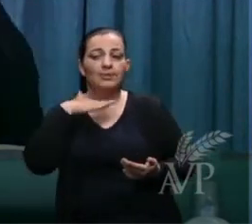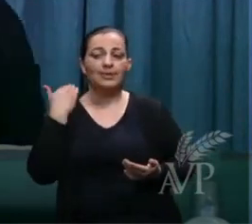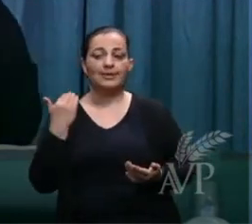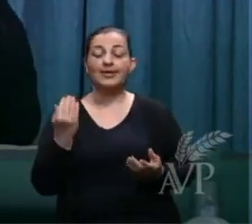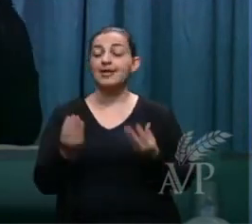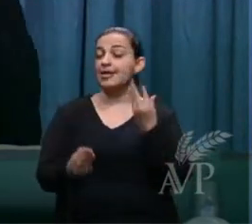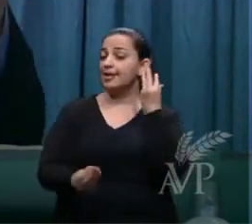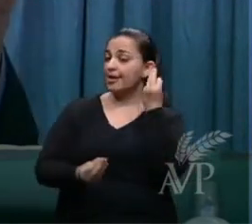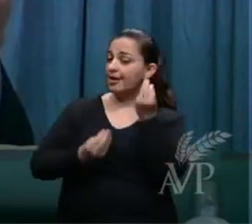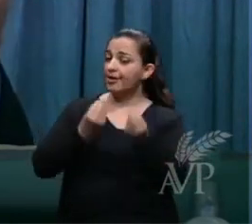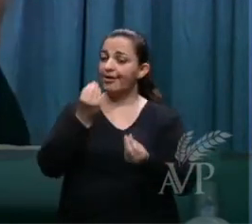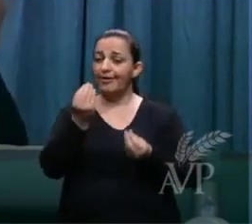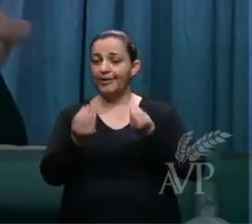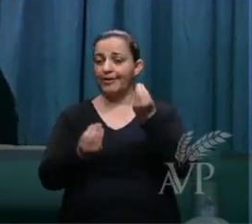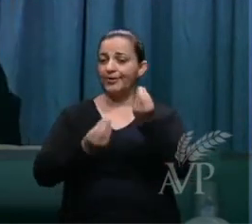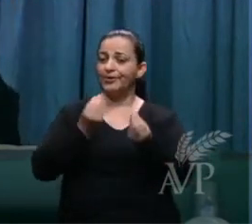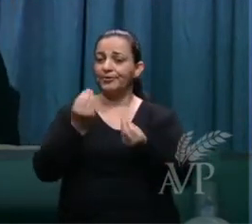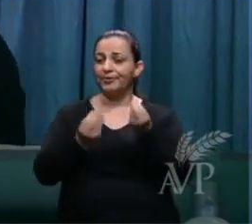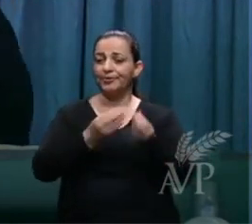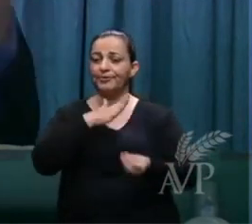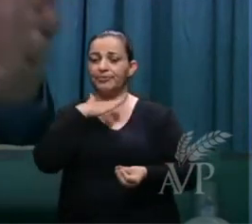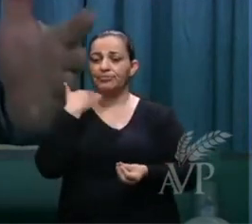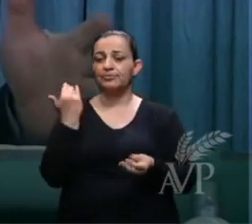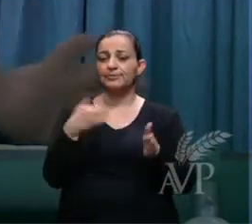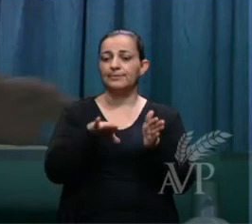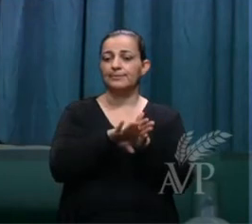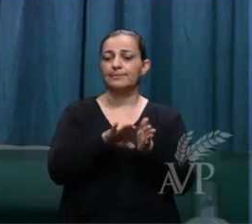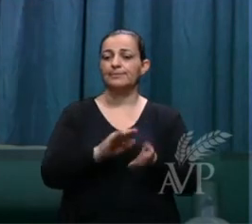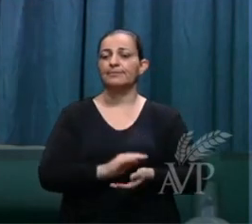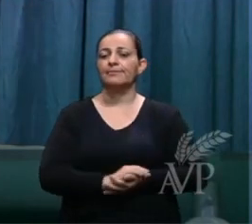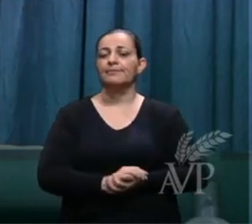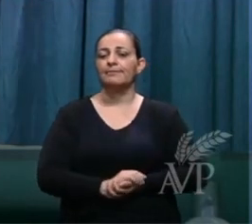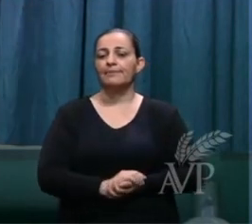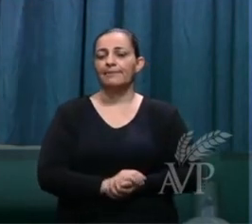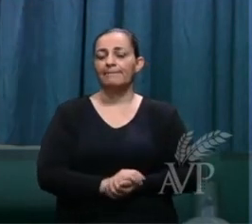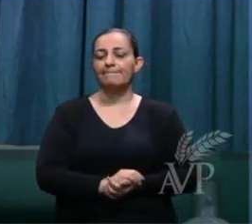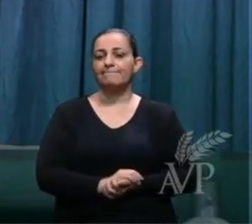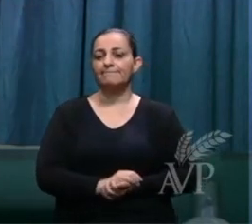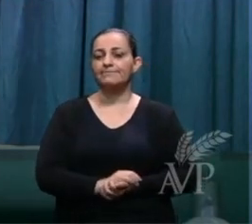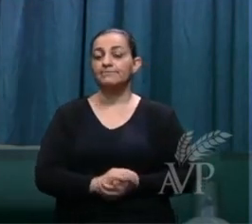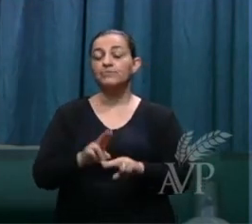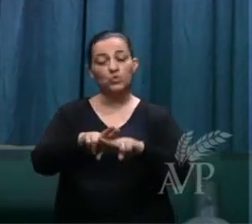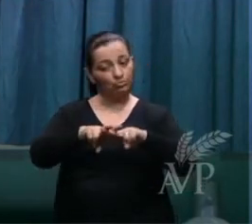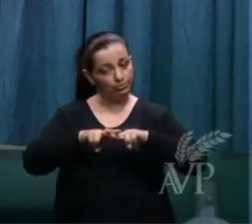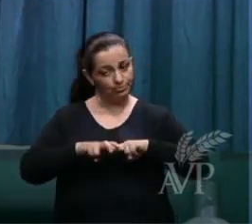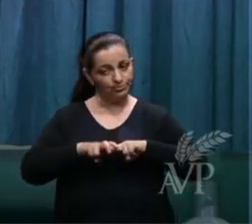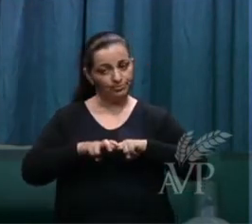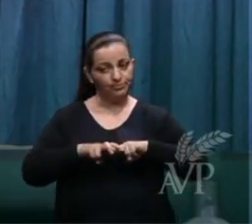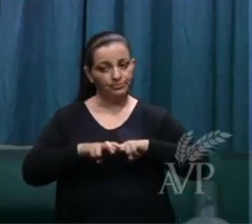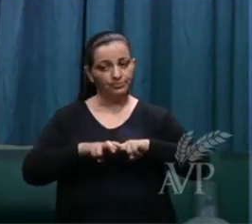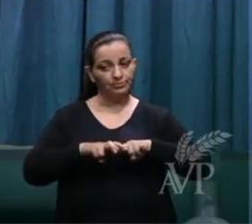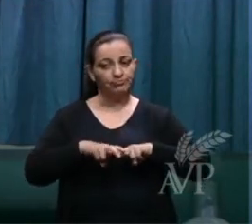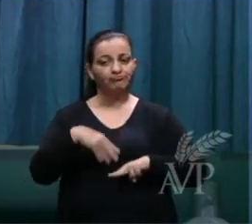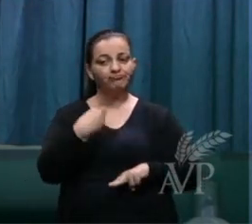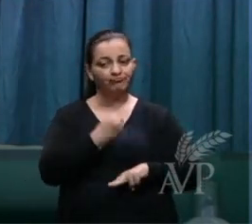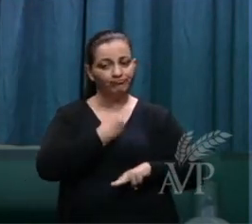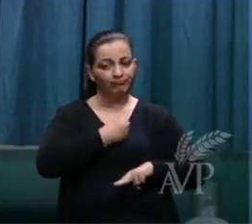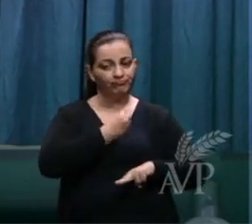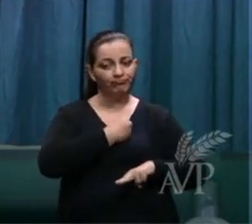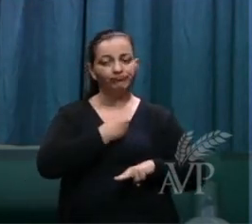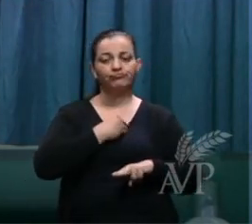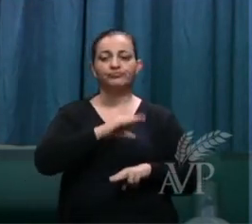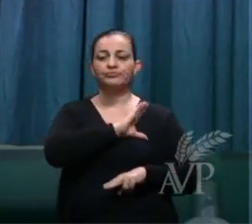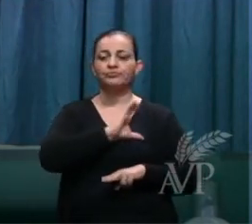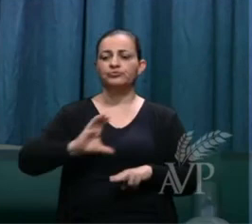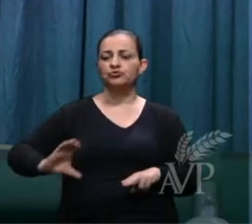como que ela vem quando e como ela vem por isso vivamos em